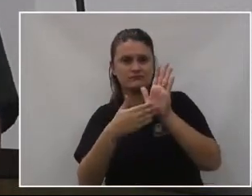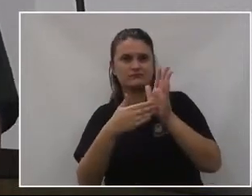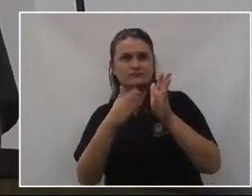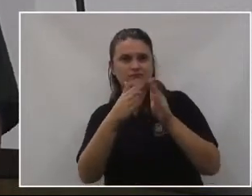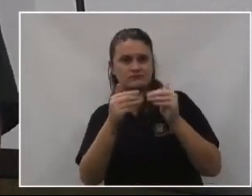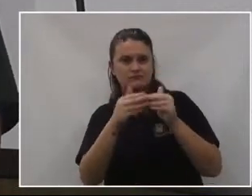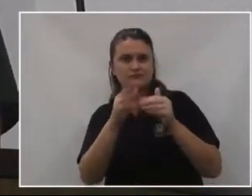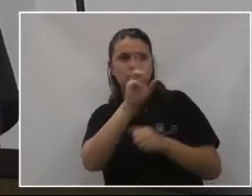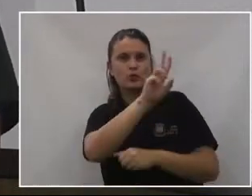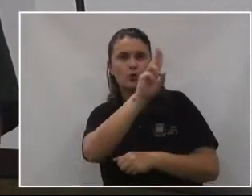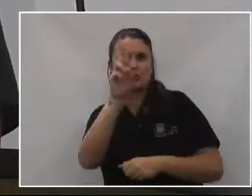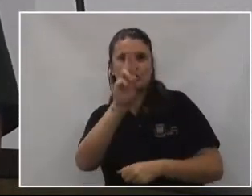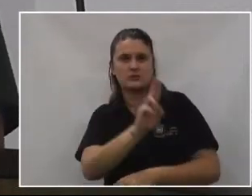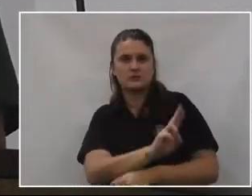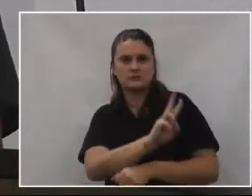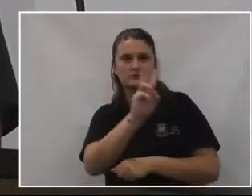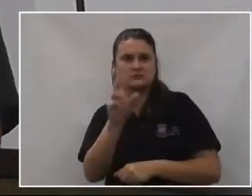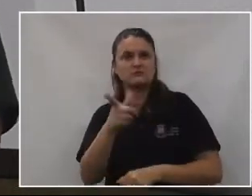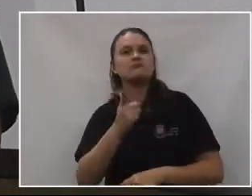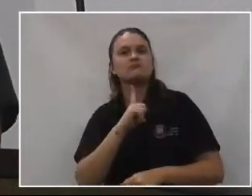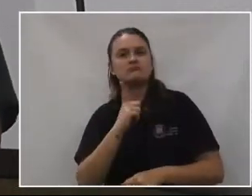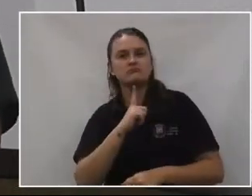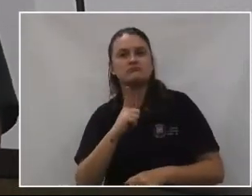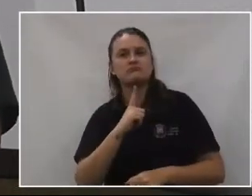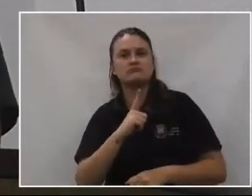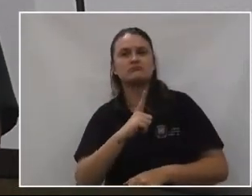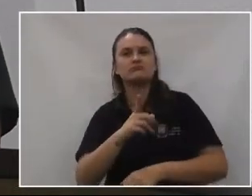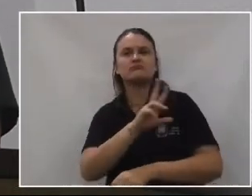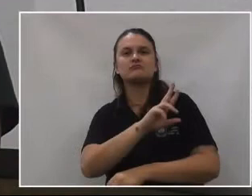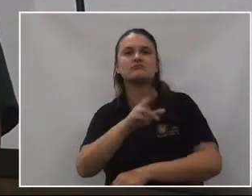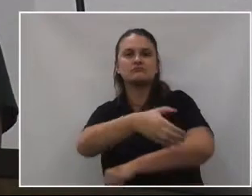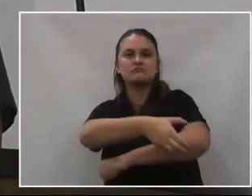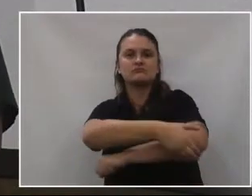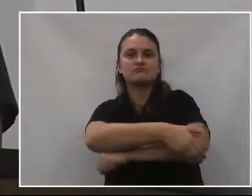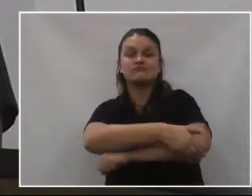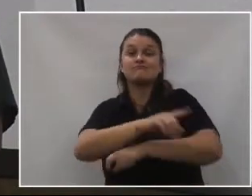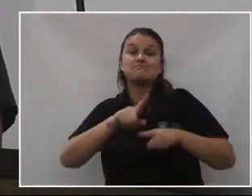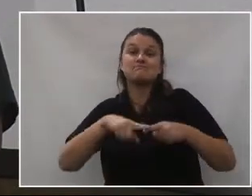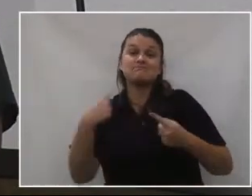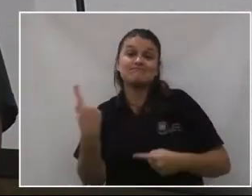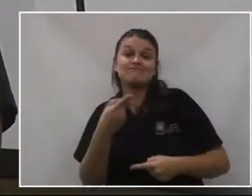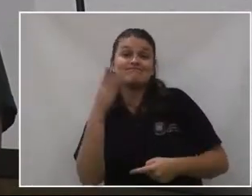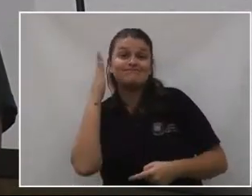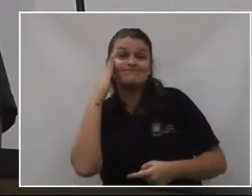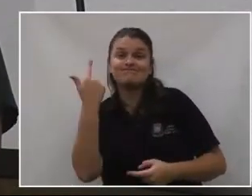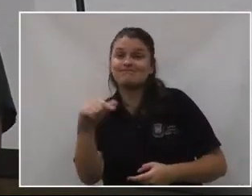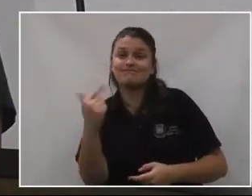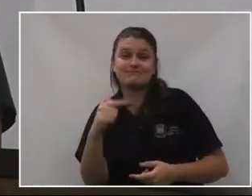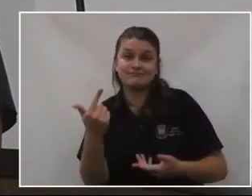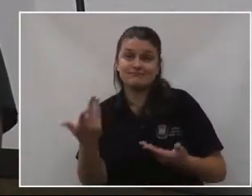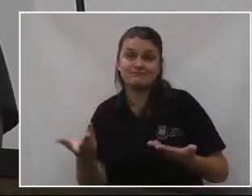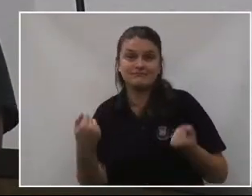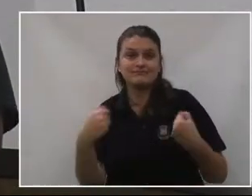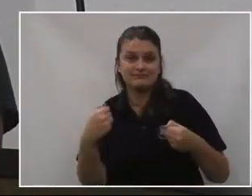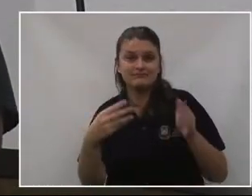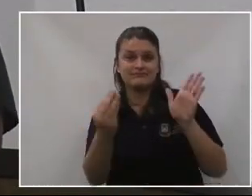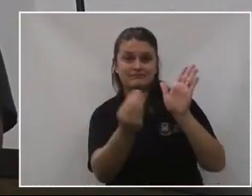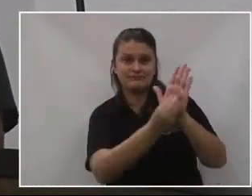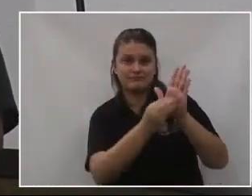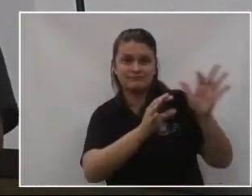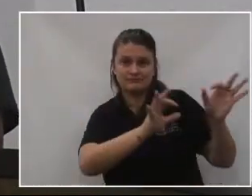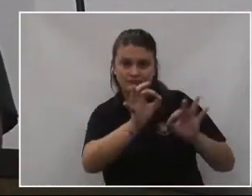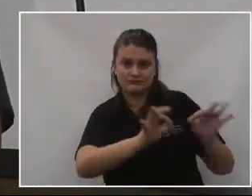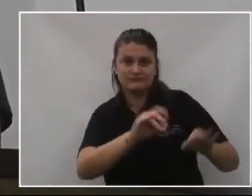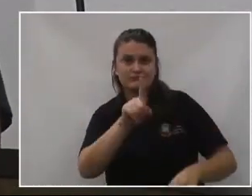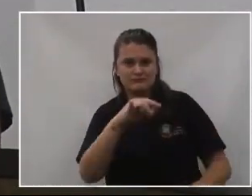Vitória está com o nome lá dizendo que tem essa praça. Entende? Então, é